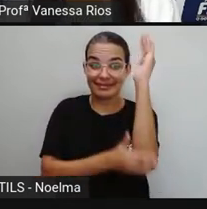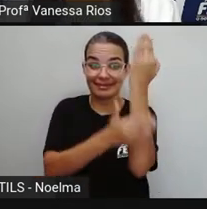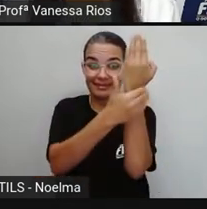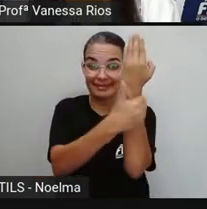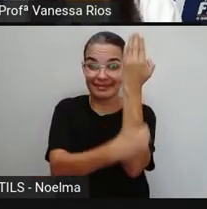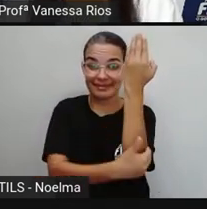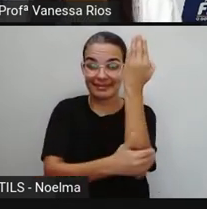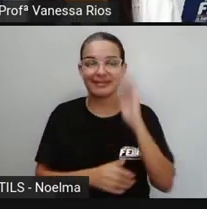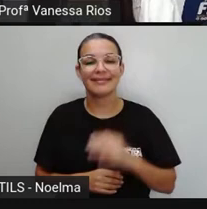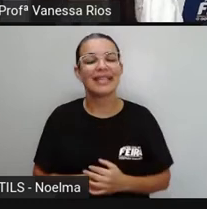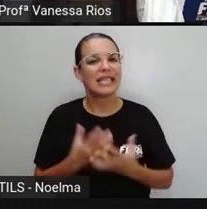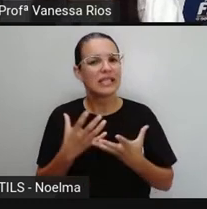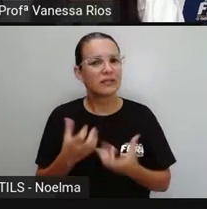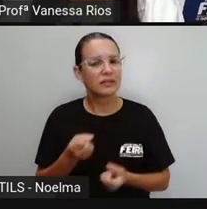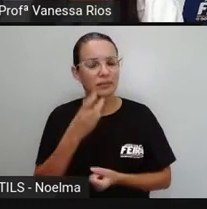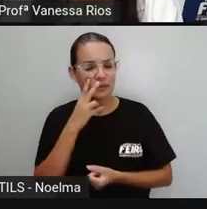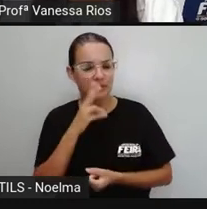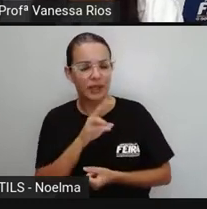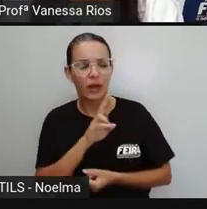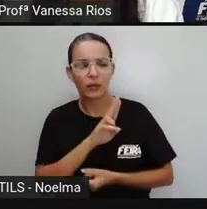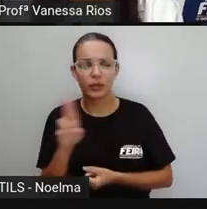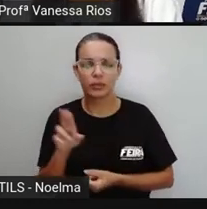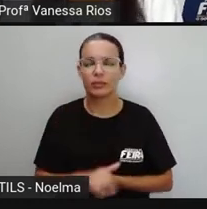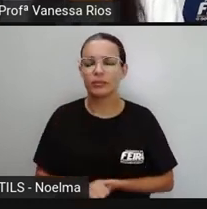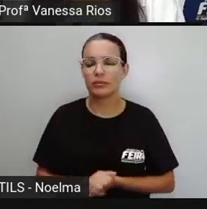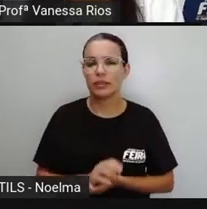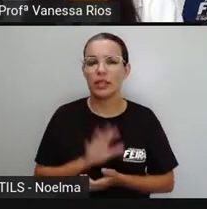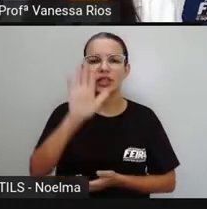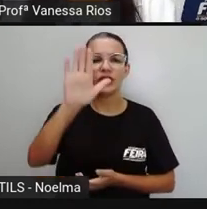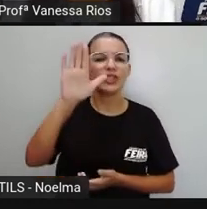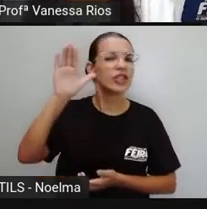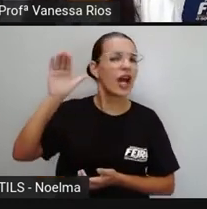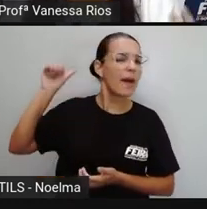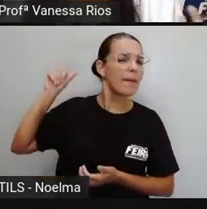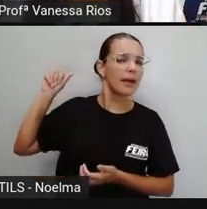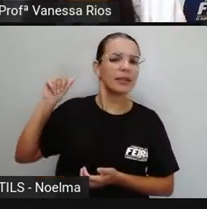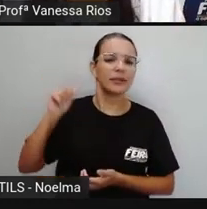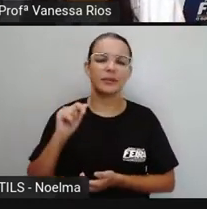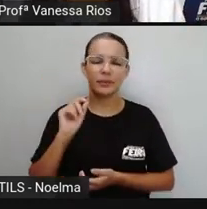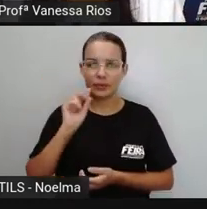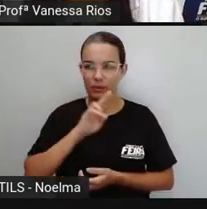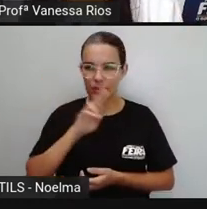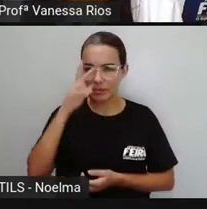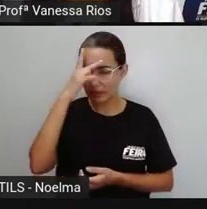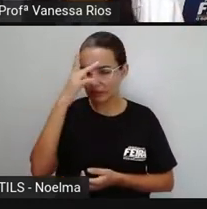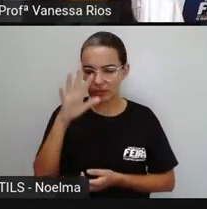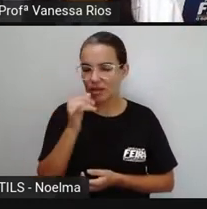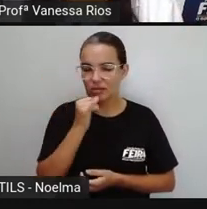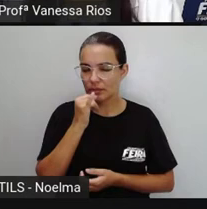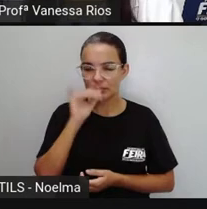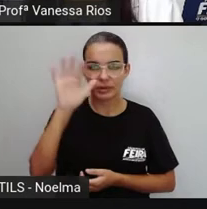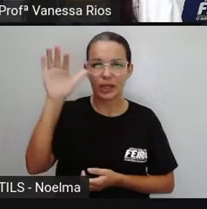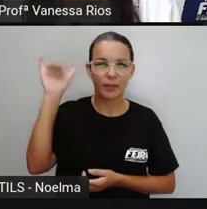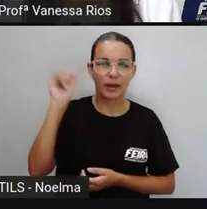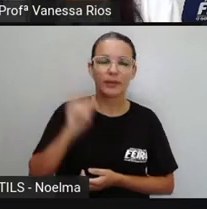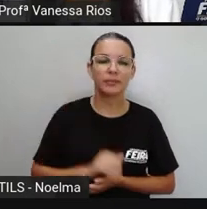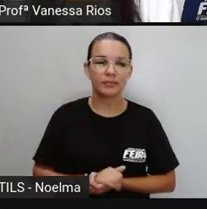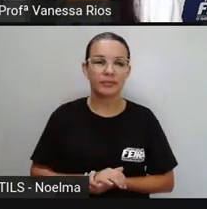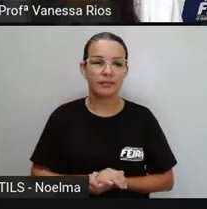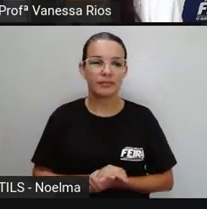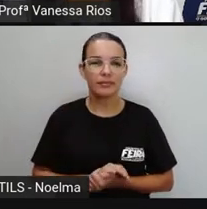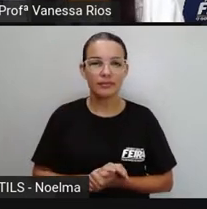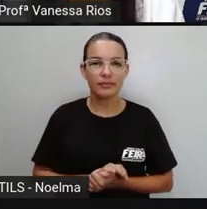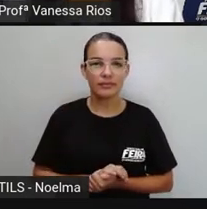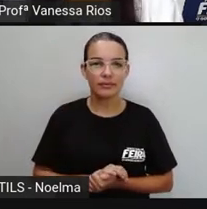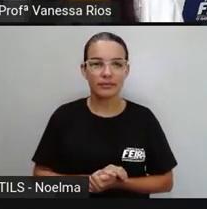Abacaxi. Vamos falar aí a palavra abacaxi como se a gente estivesse chamando alguém que está longe da gente e esse